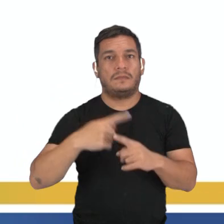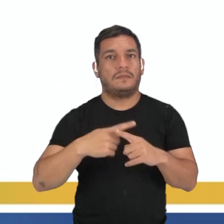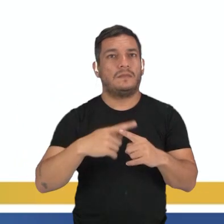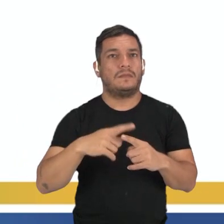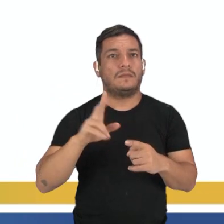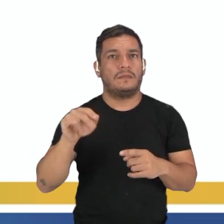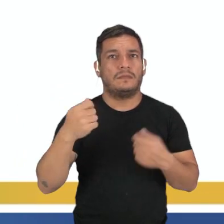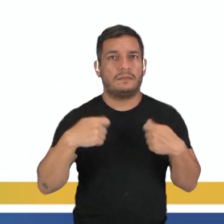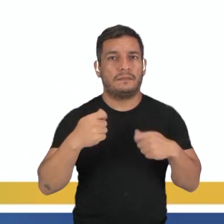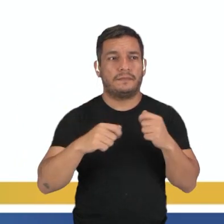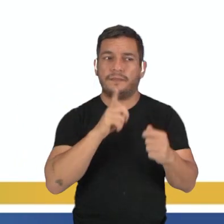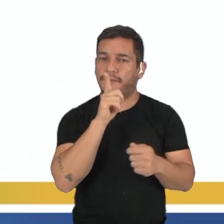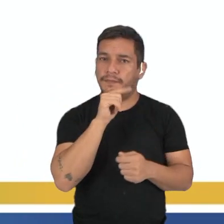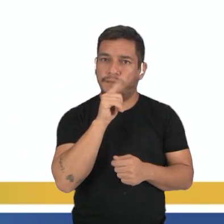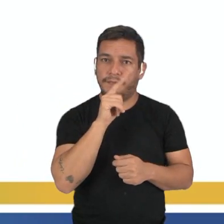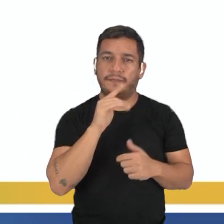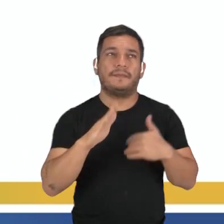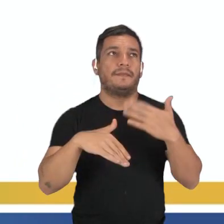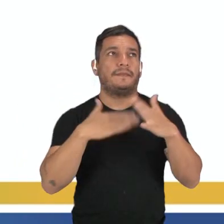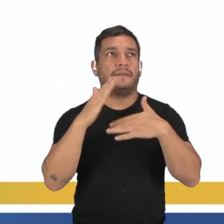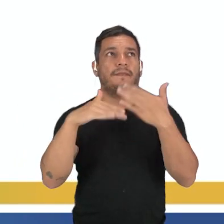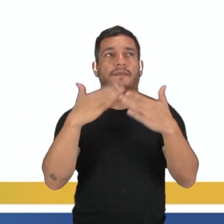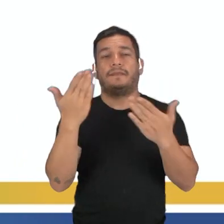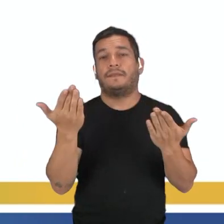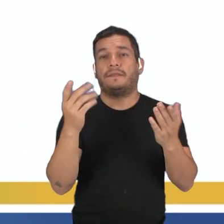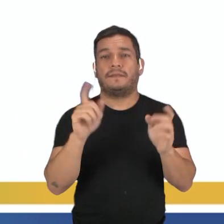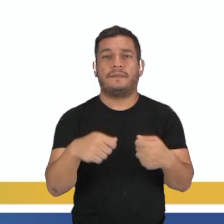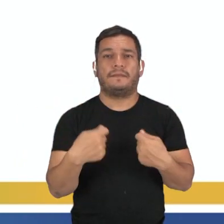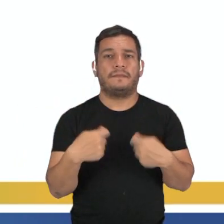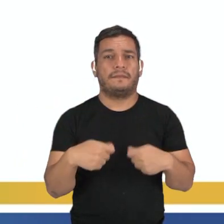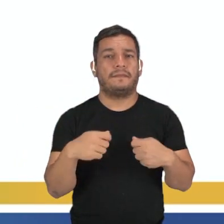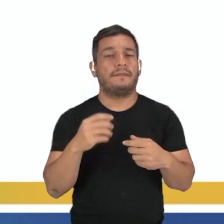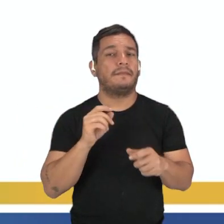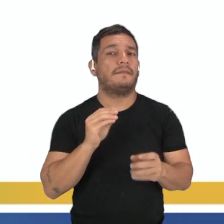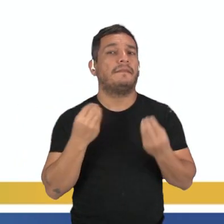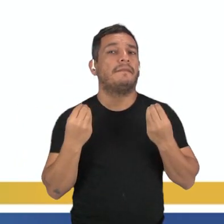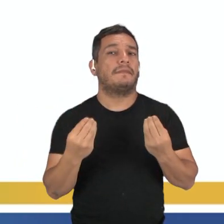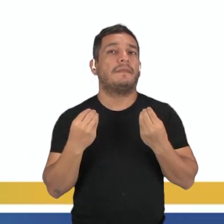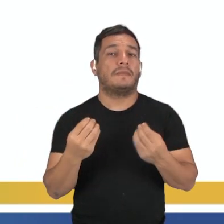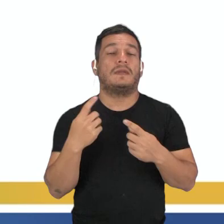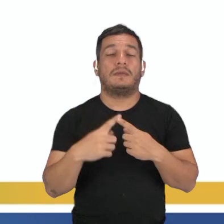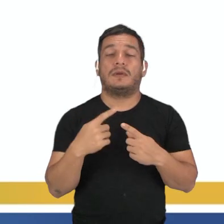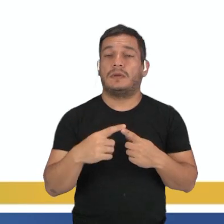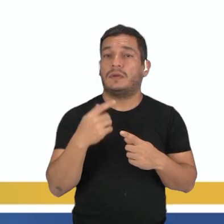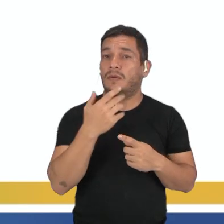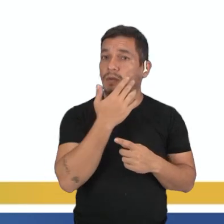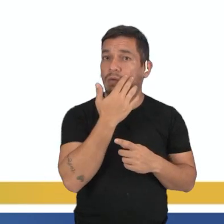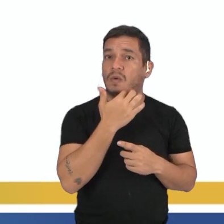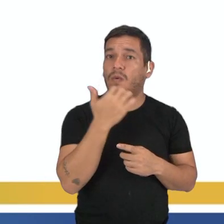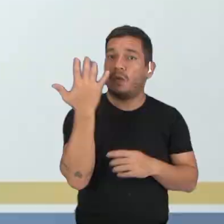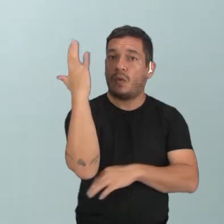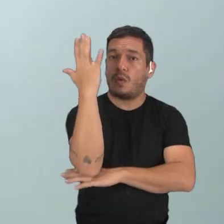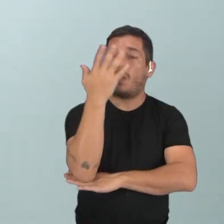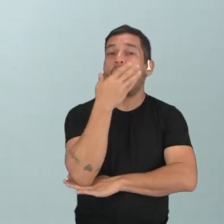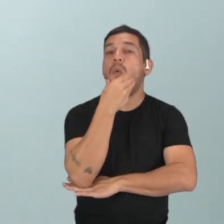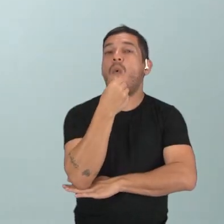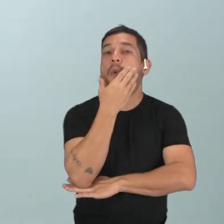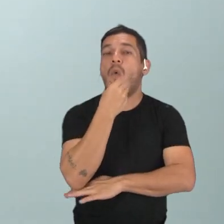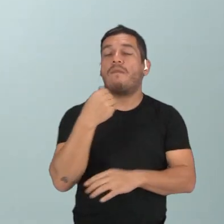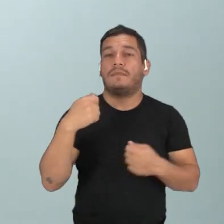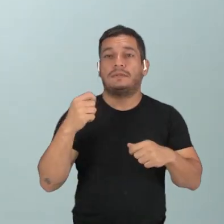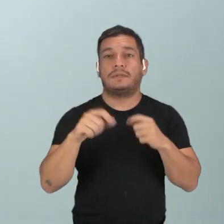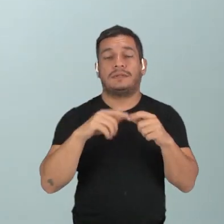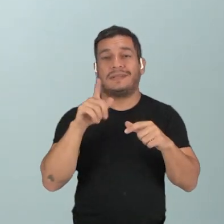que ela vai necessitar da água para o processo de reprodução? Porque a parte masculina vai precisar da água para conseguir se